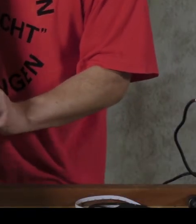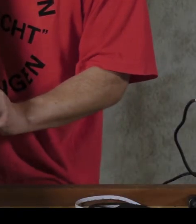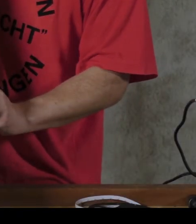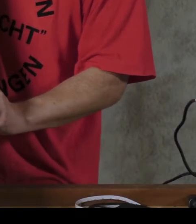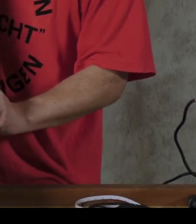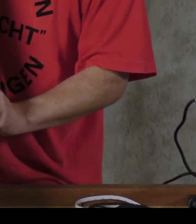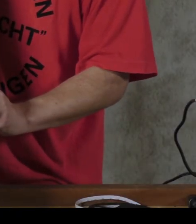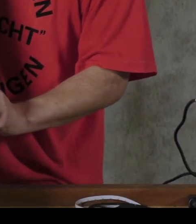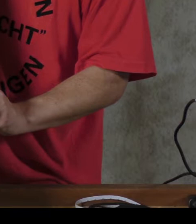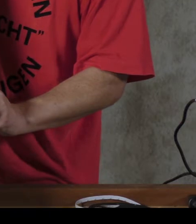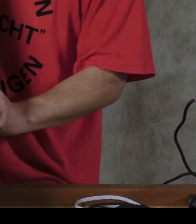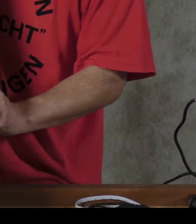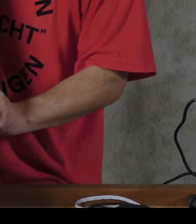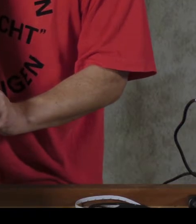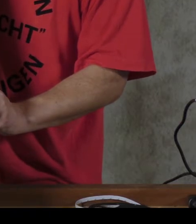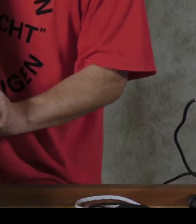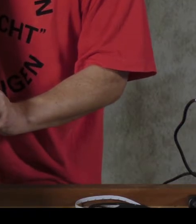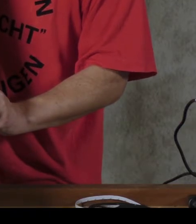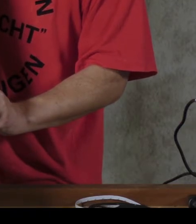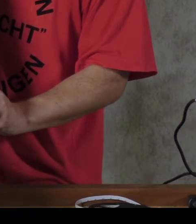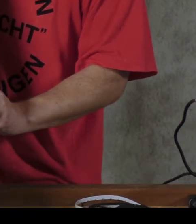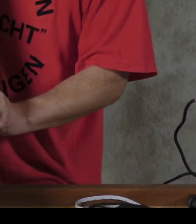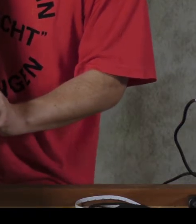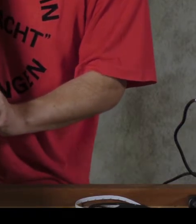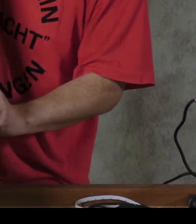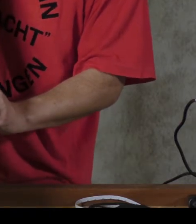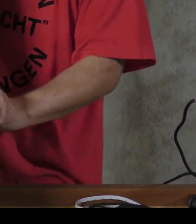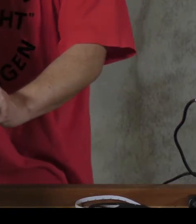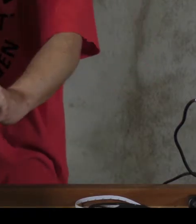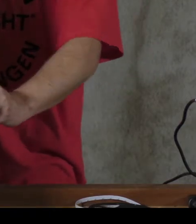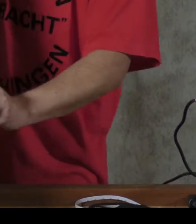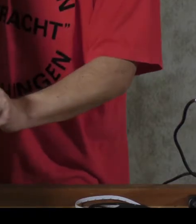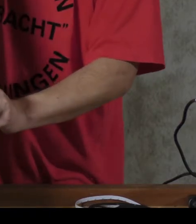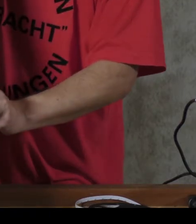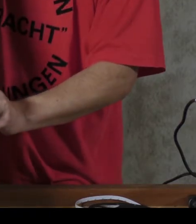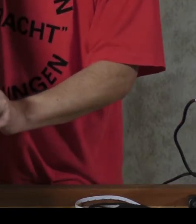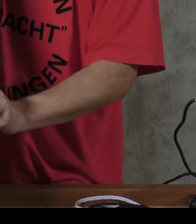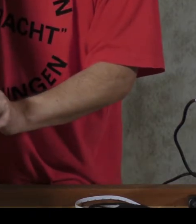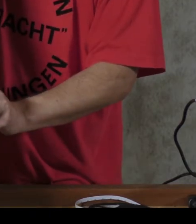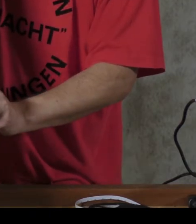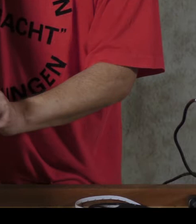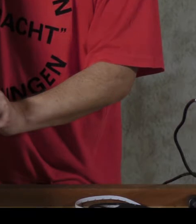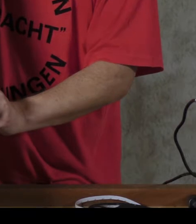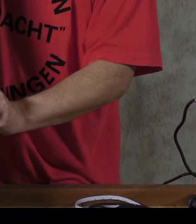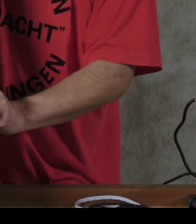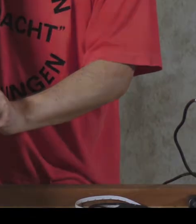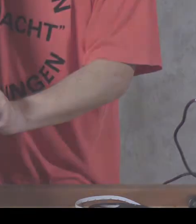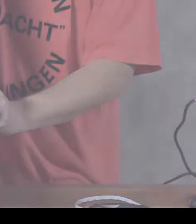oceano, castelo e espaço. A cada voto, um número é somado à opção escolhida e também ao total.